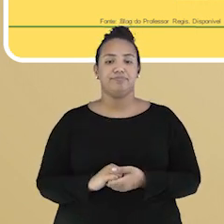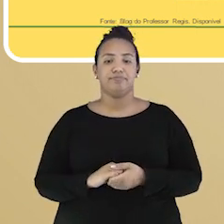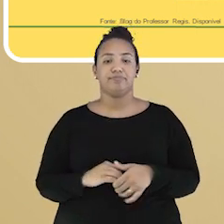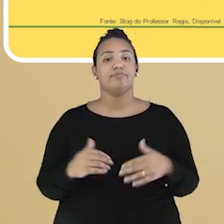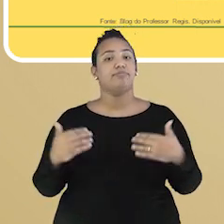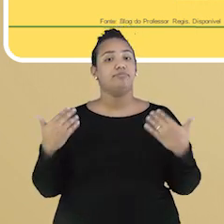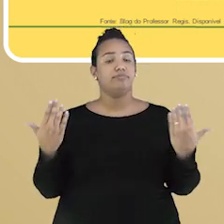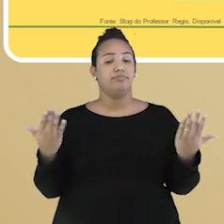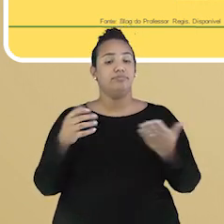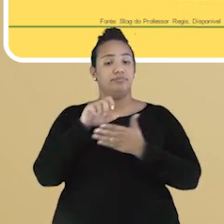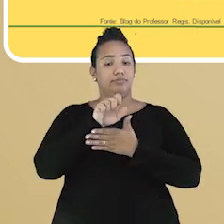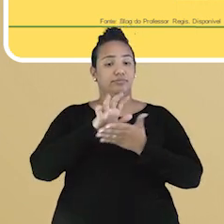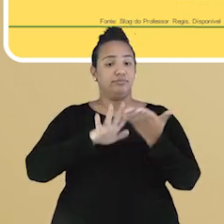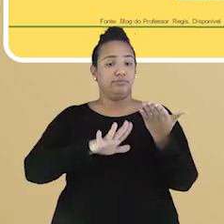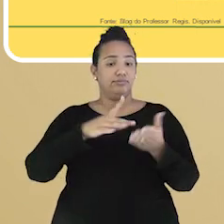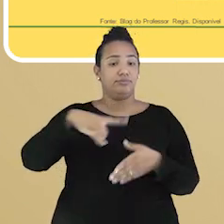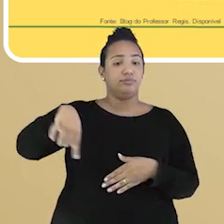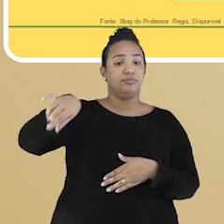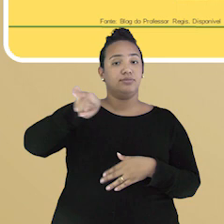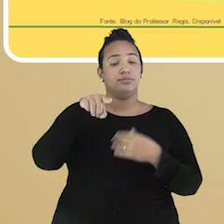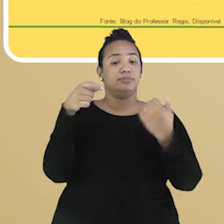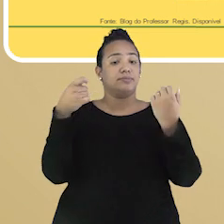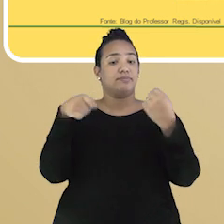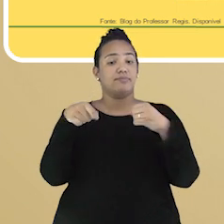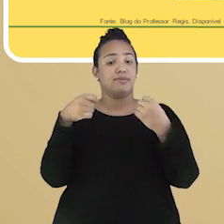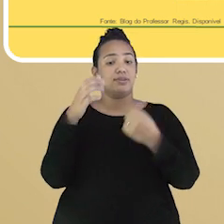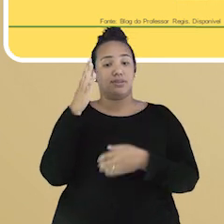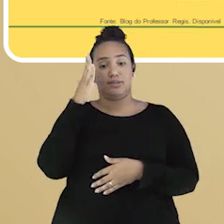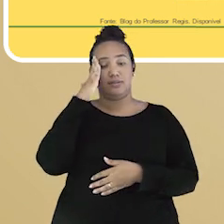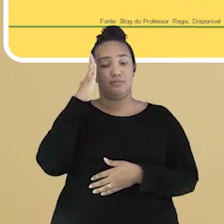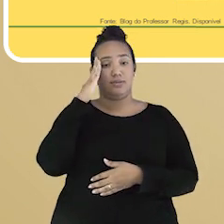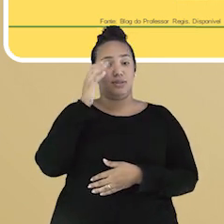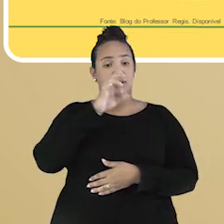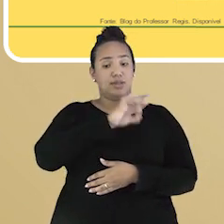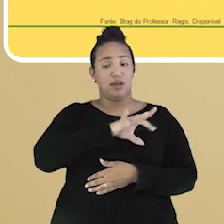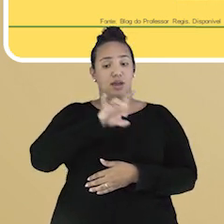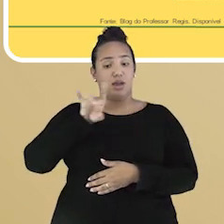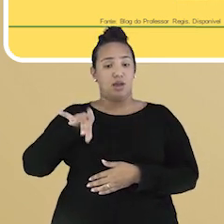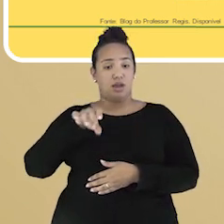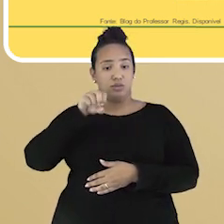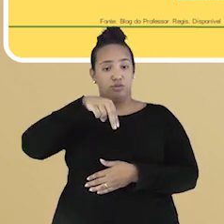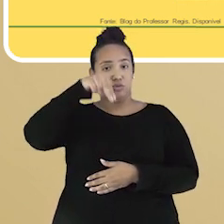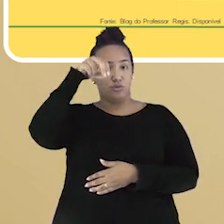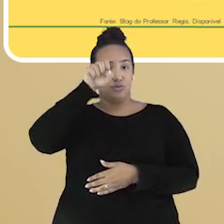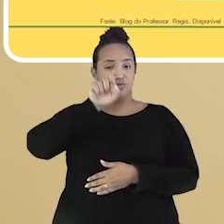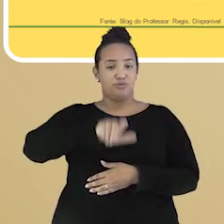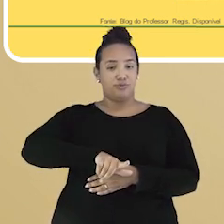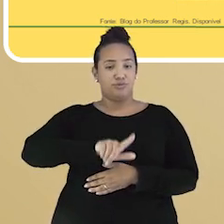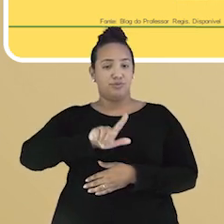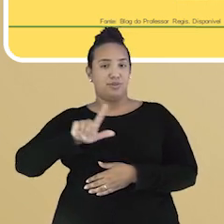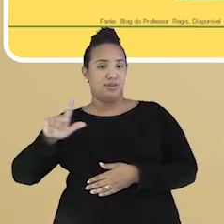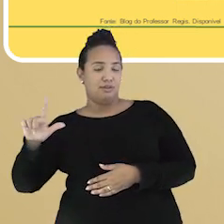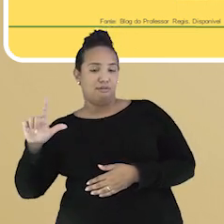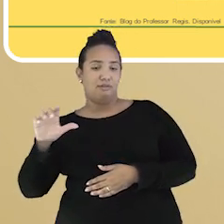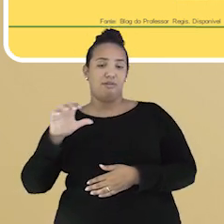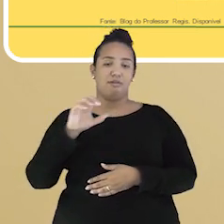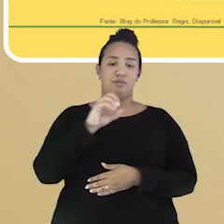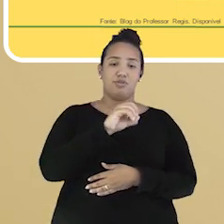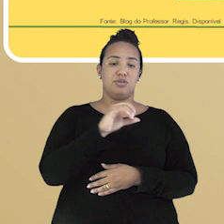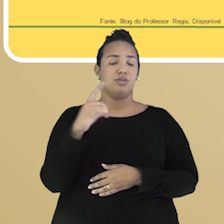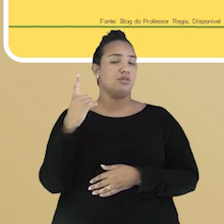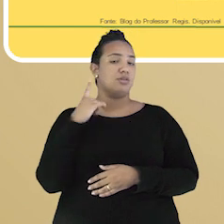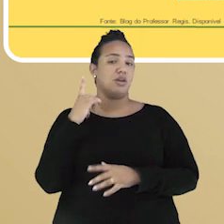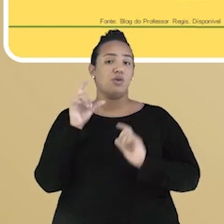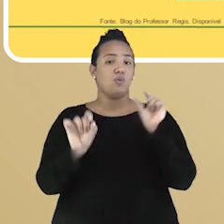Nessa atividade você deve buscar o que está na direção de cada ponto cardeal apontado aqui na imagem. O que é ao norte,